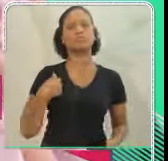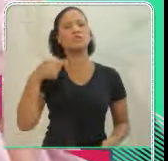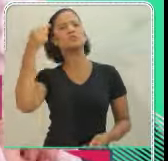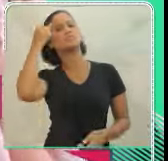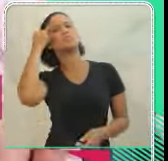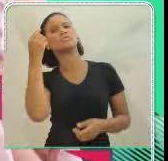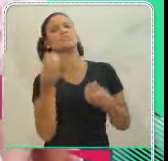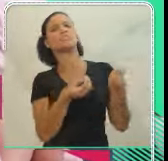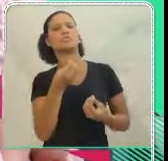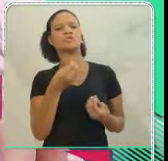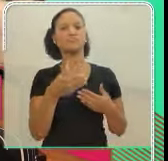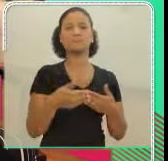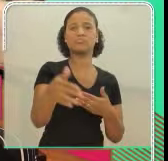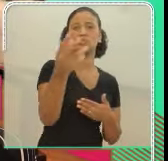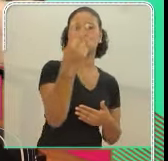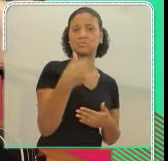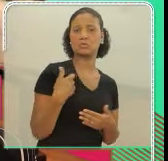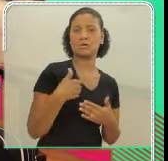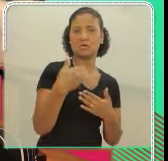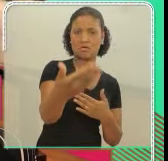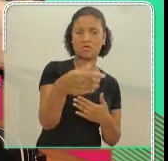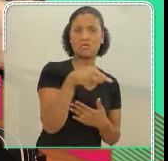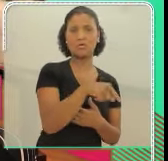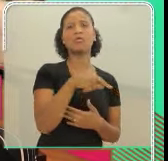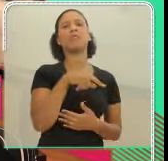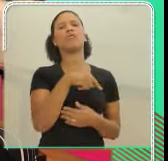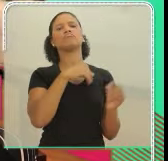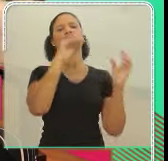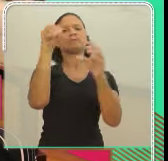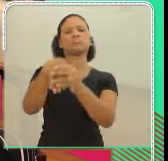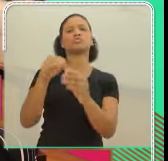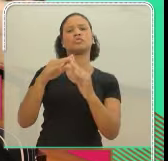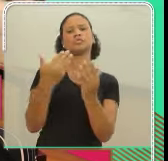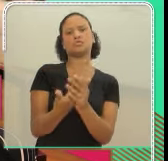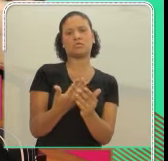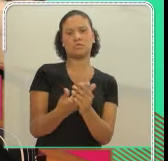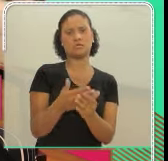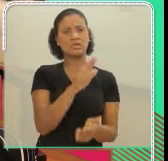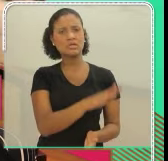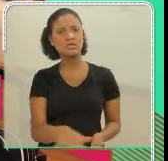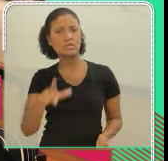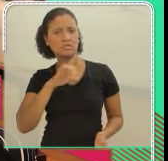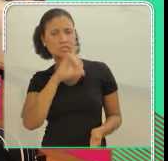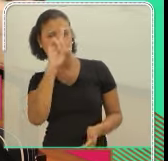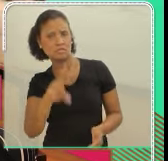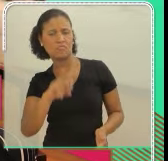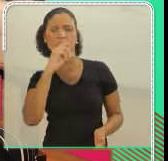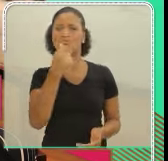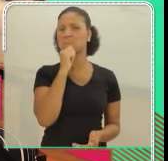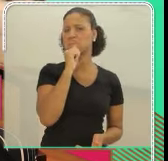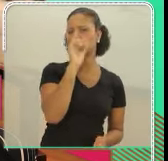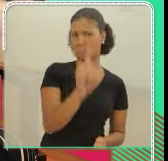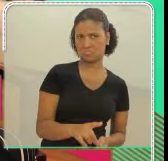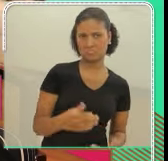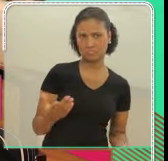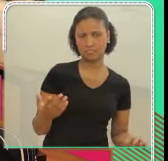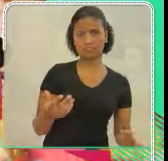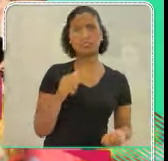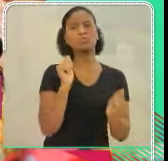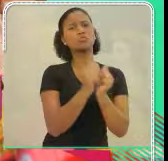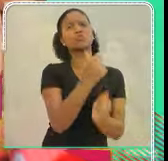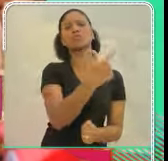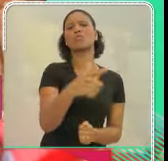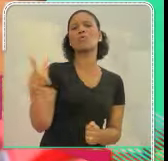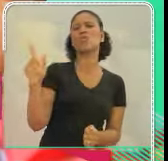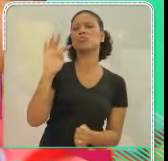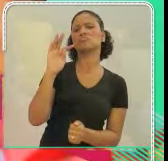escola que tem crianças com deficiência, sem deficiência, com outros tipos de deficiência.